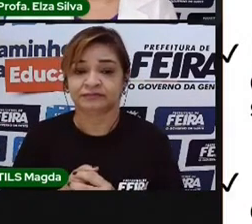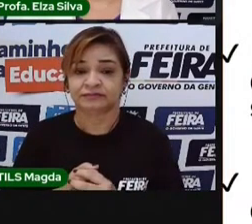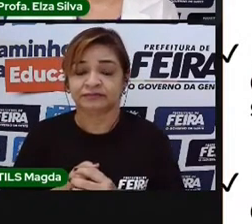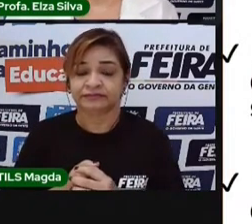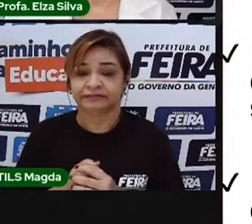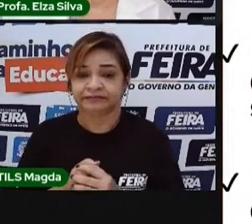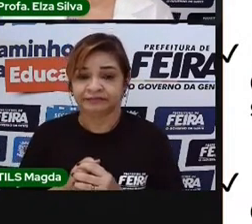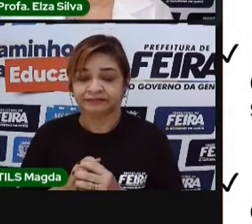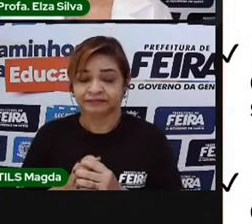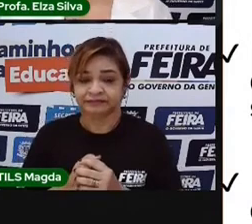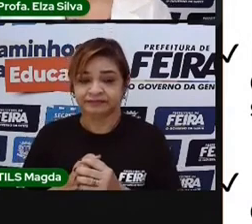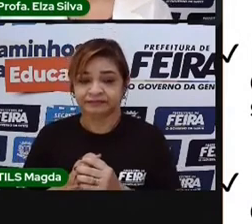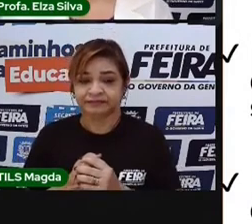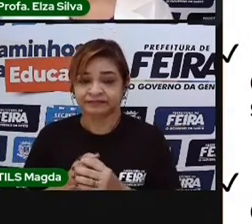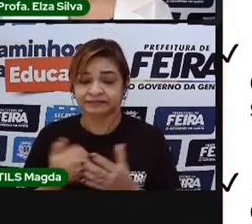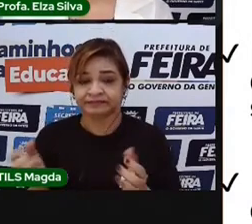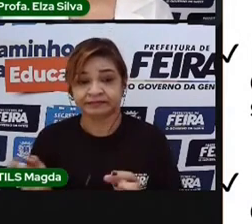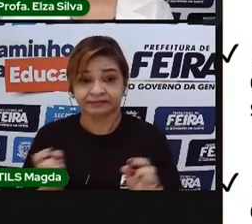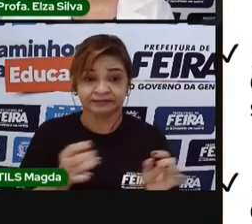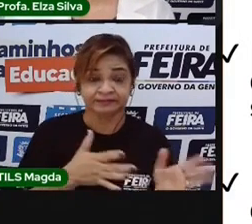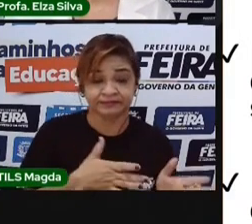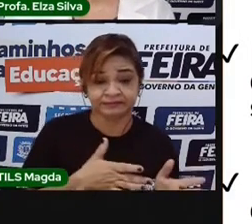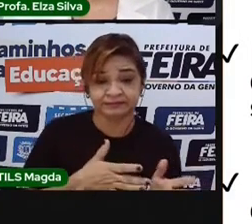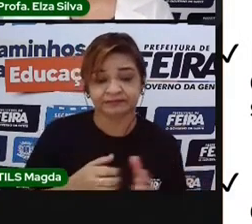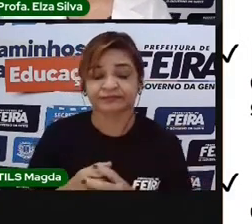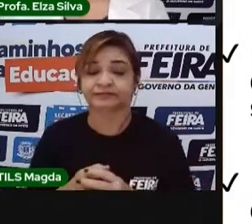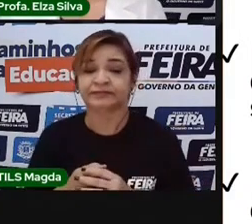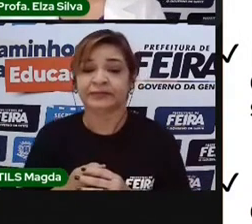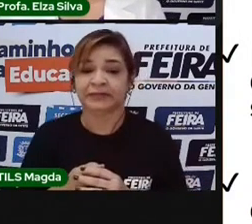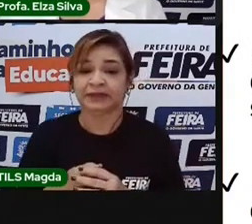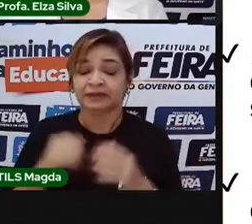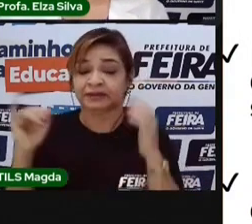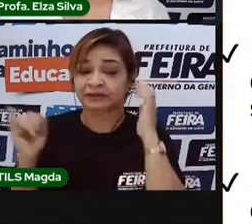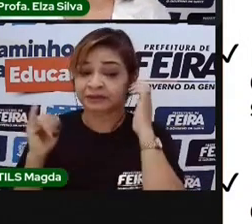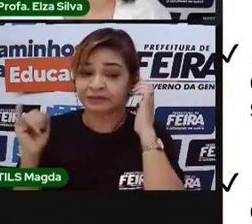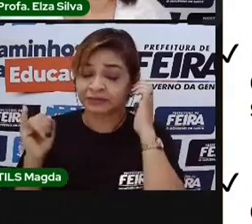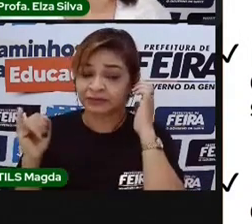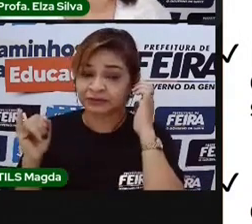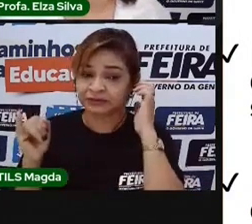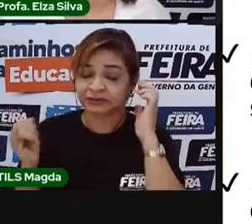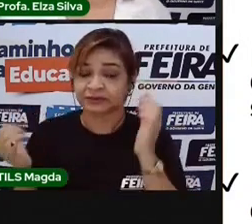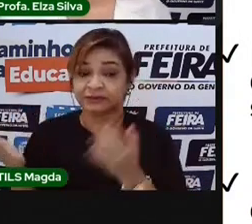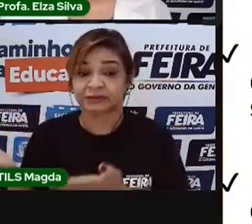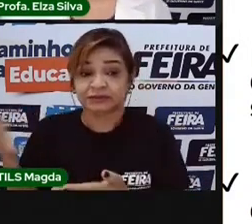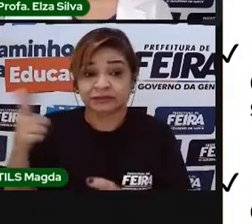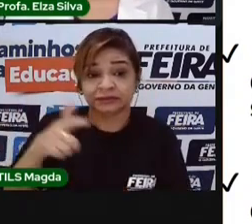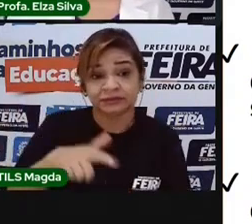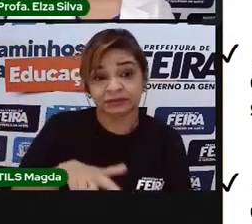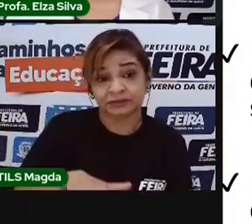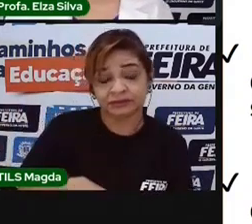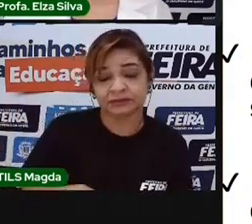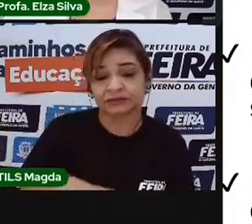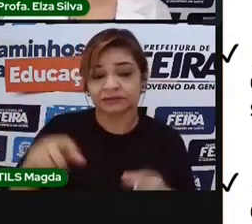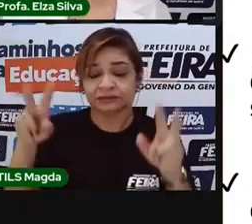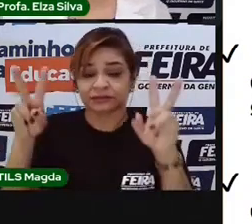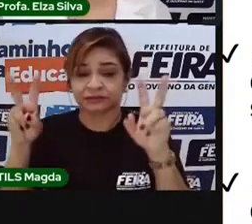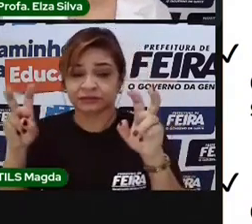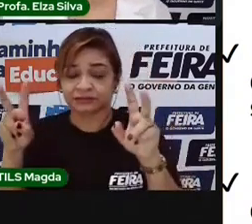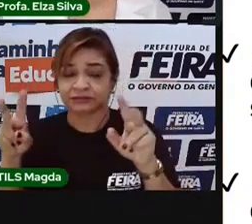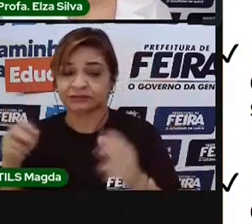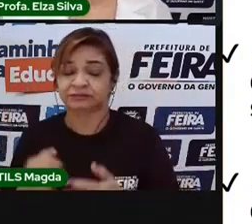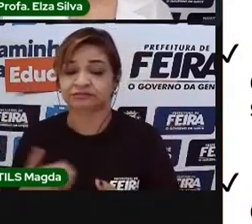Estamos chegando ao finalzinho dessa aula e é importante nós retomarmos os assuntos que nós